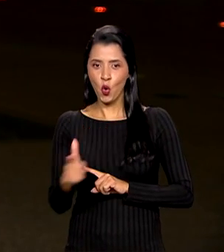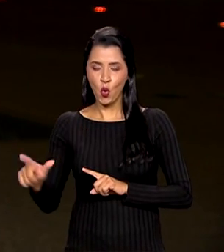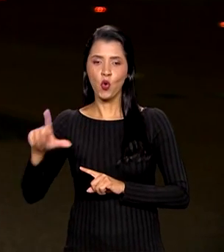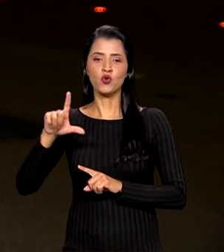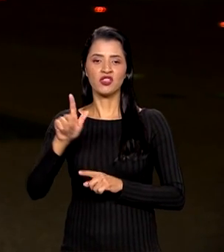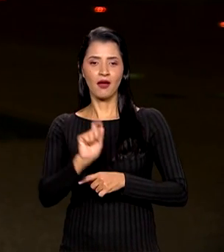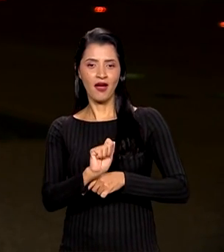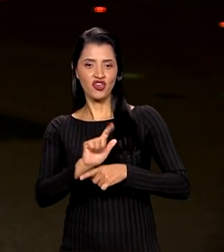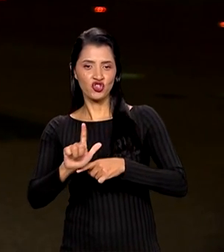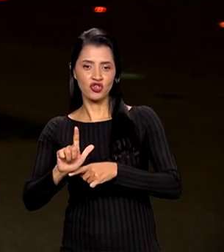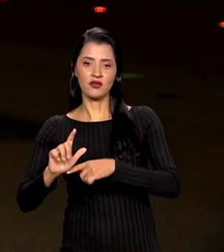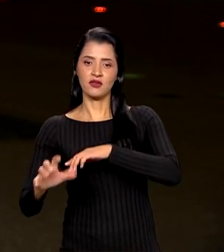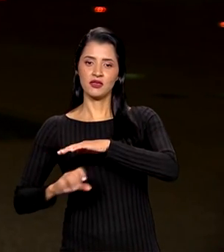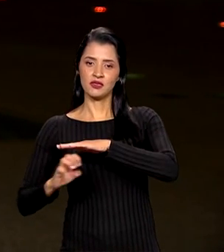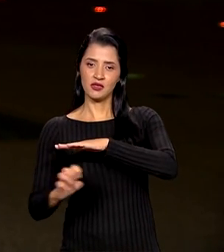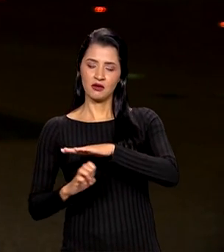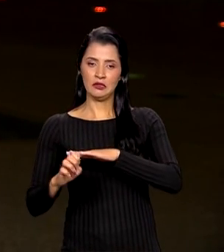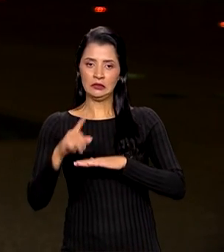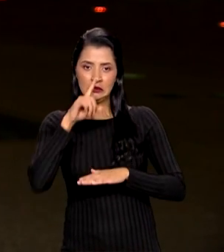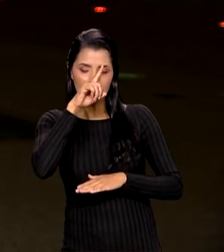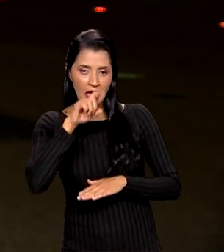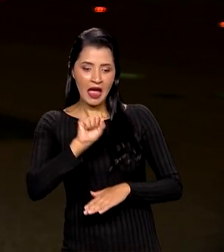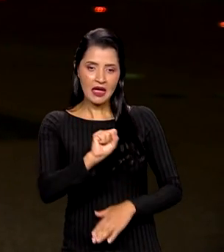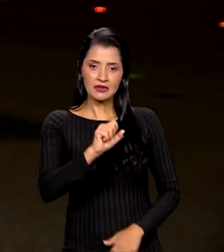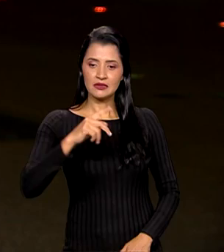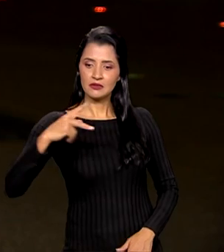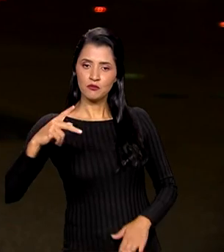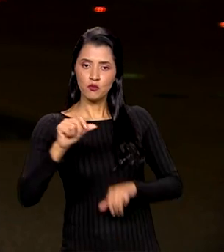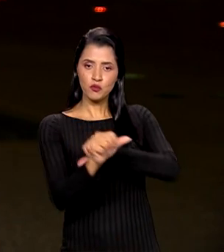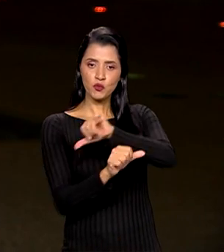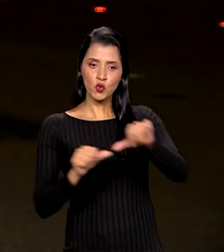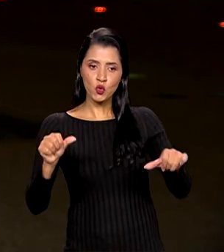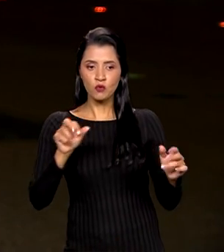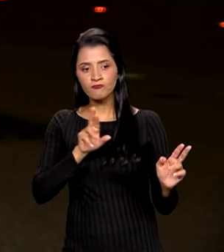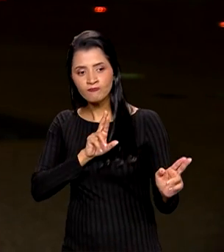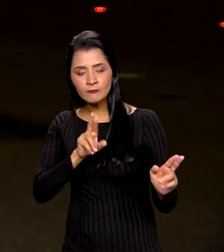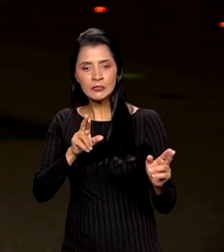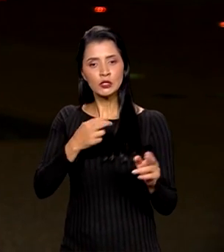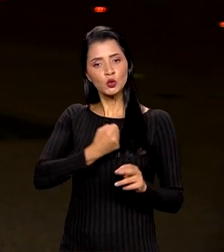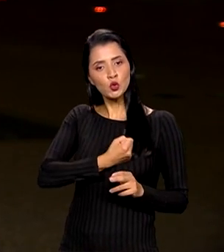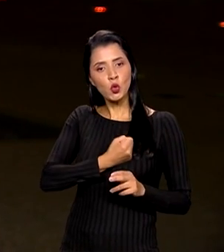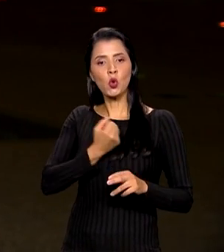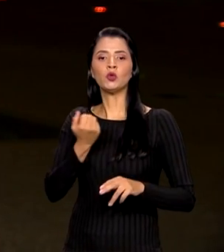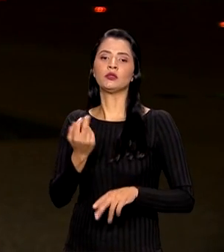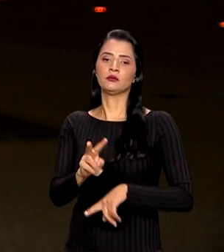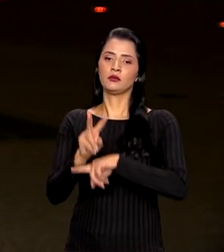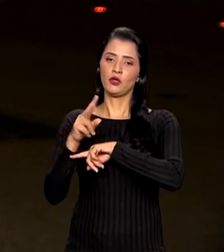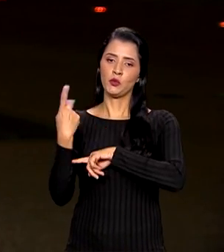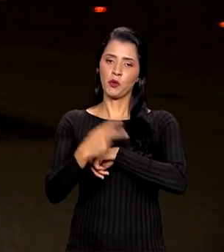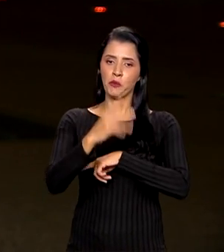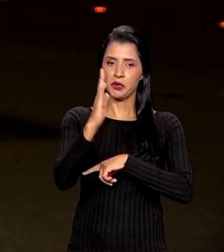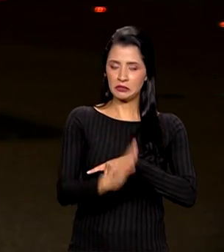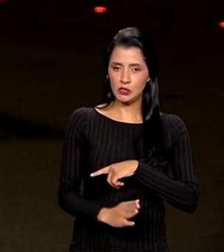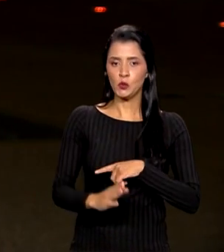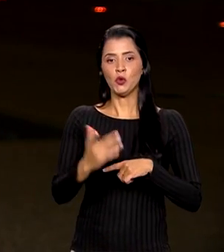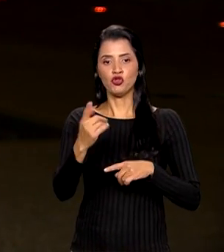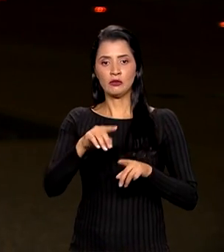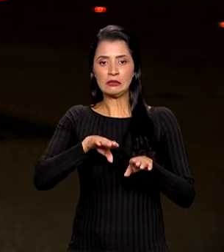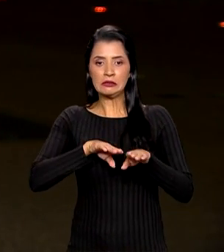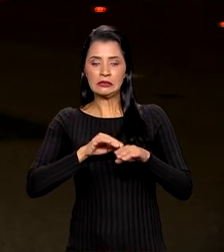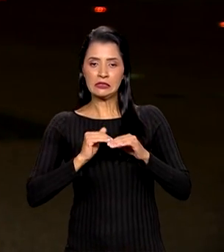de classificação de risco, a SP, mudou a perspectiva para a nota de crédito do Brasil de estável para positiva,